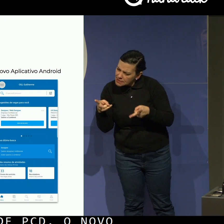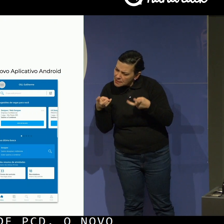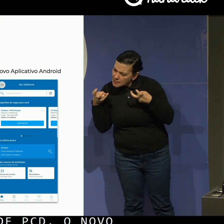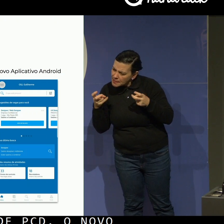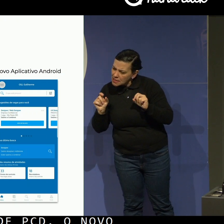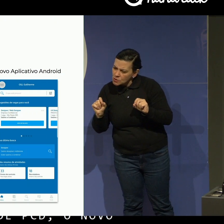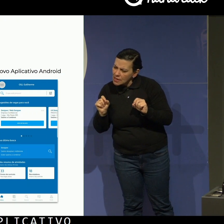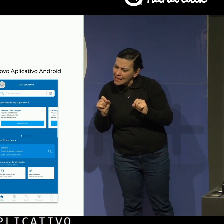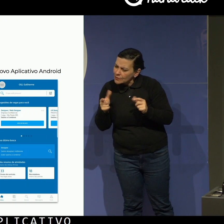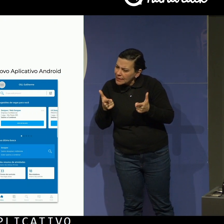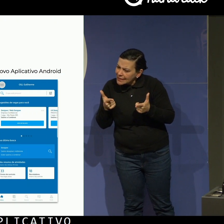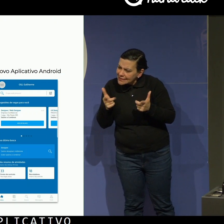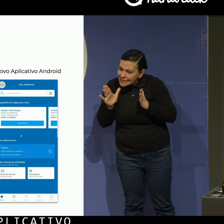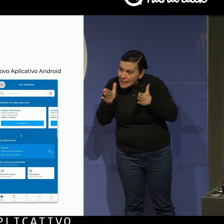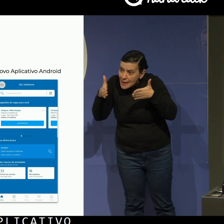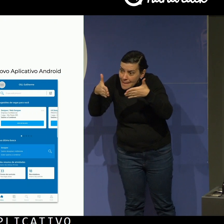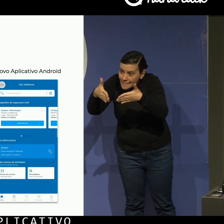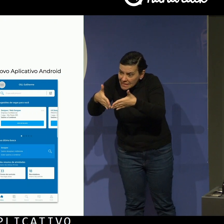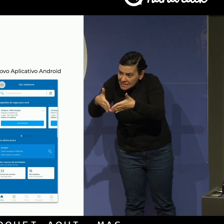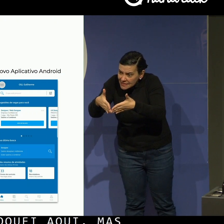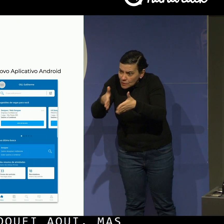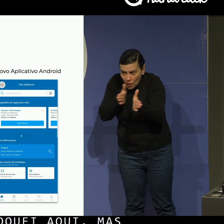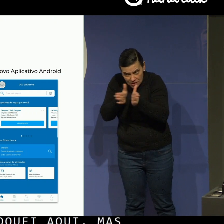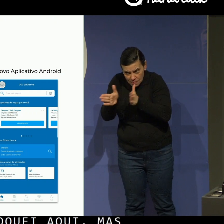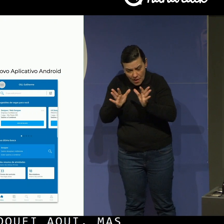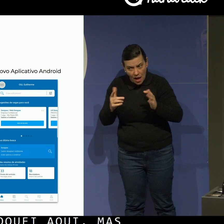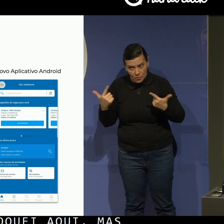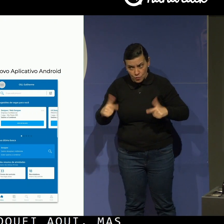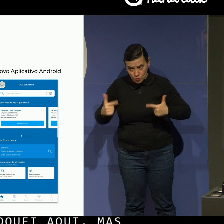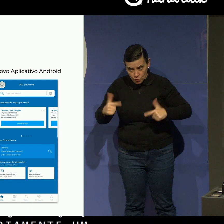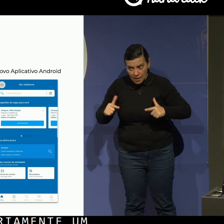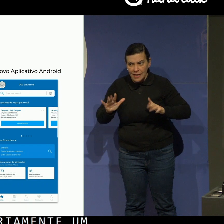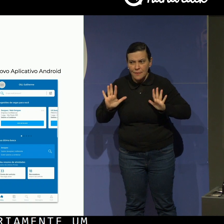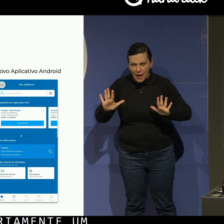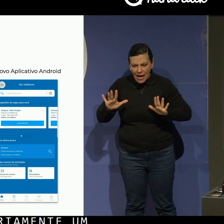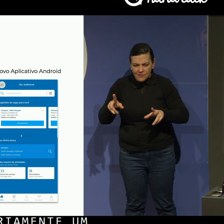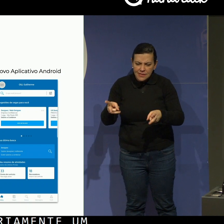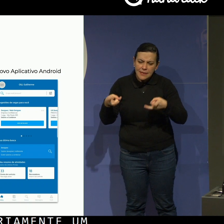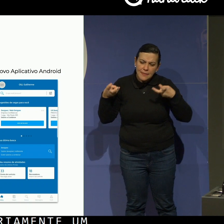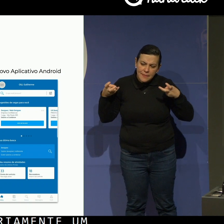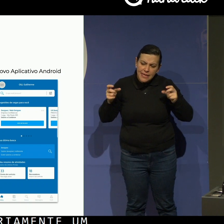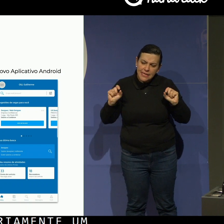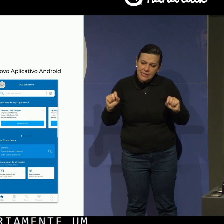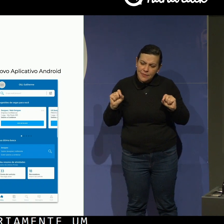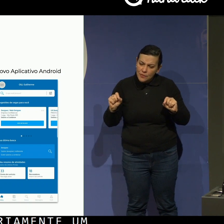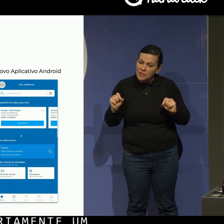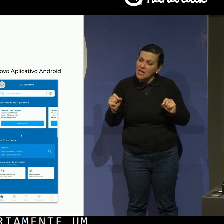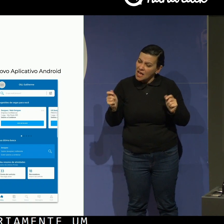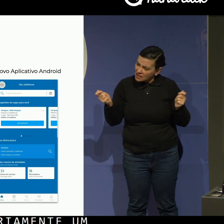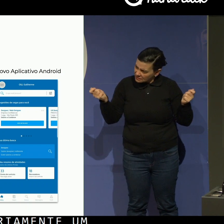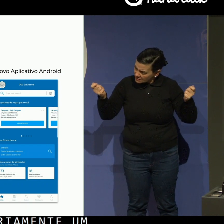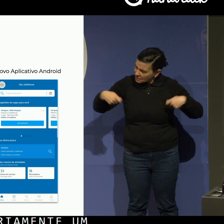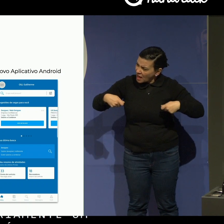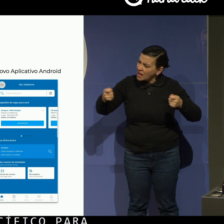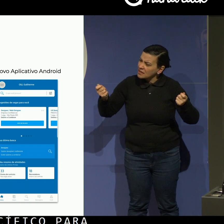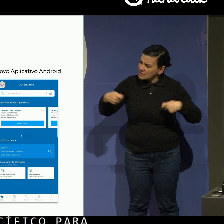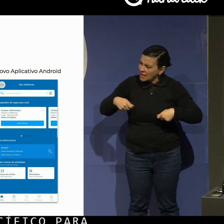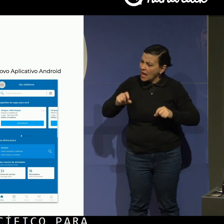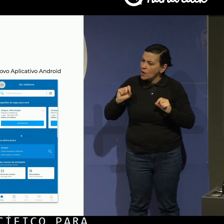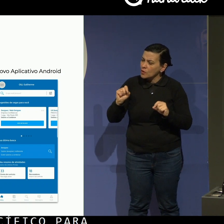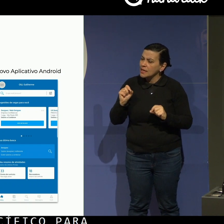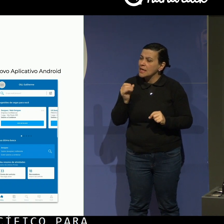um tratamento específico para acessibilidade, porém, ele é plenamente inspirado com o Mac,